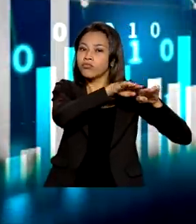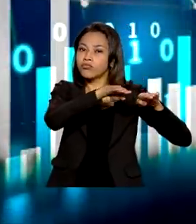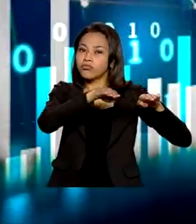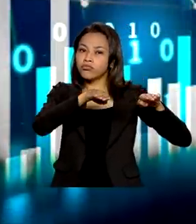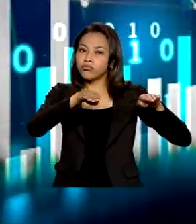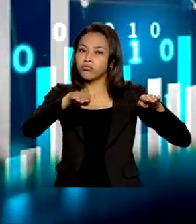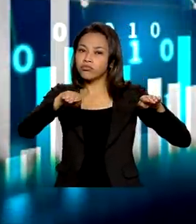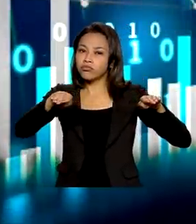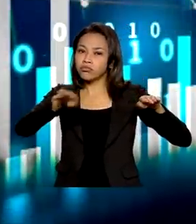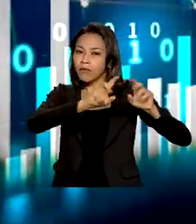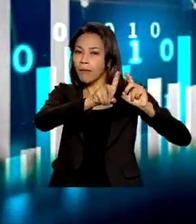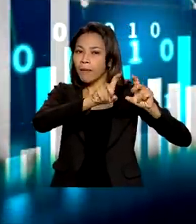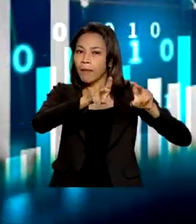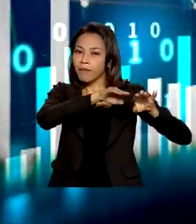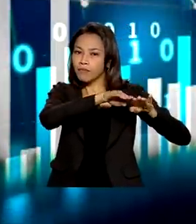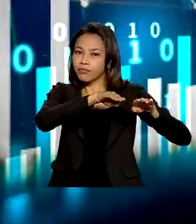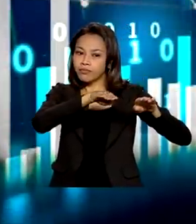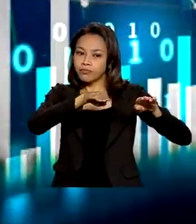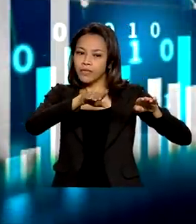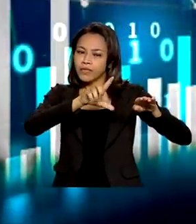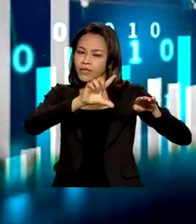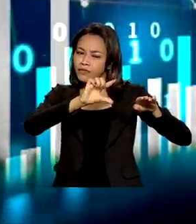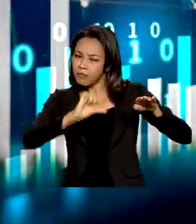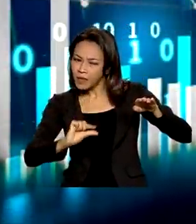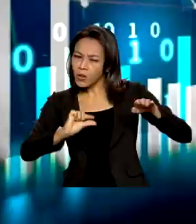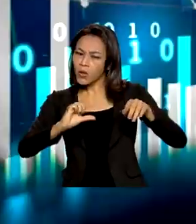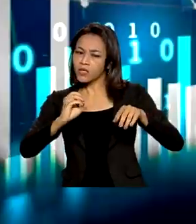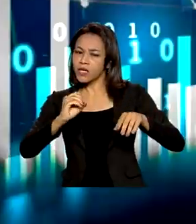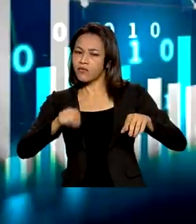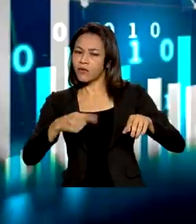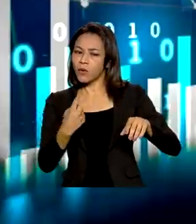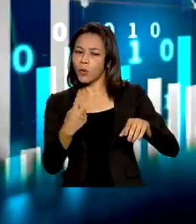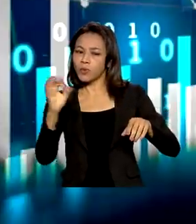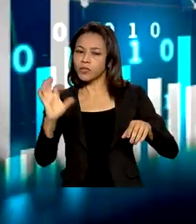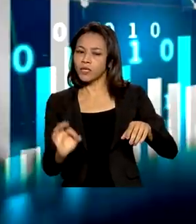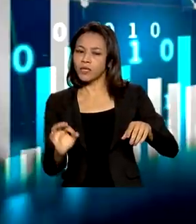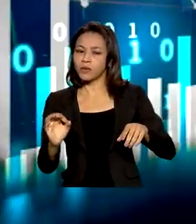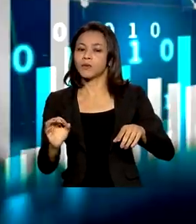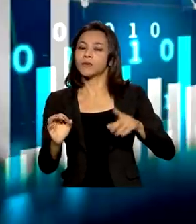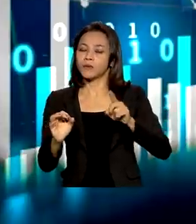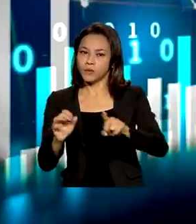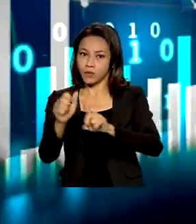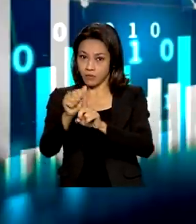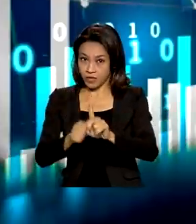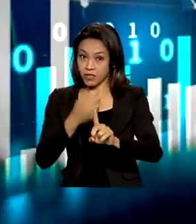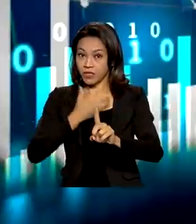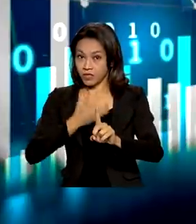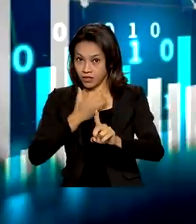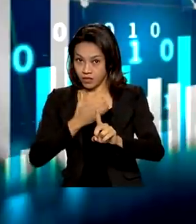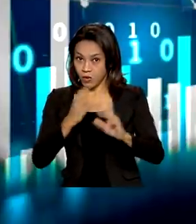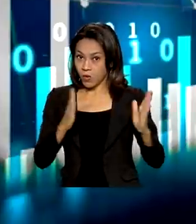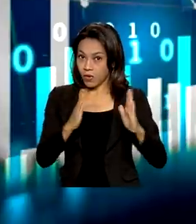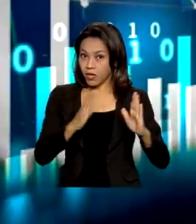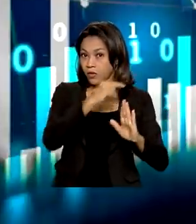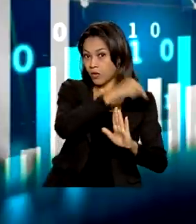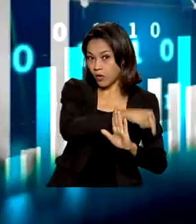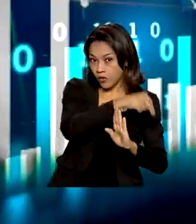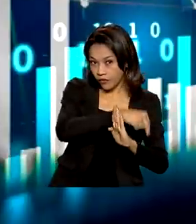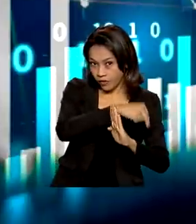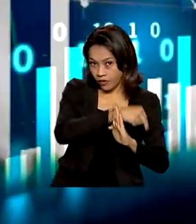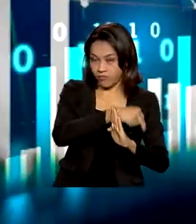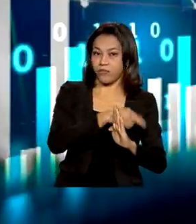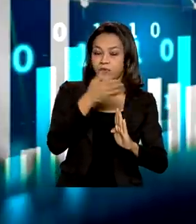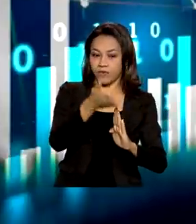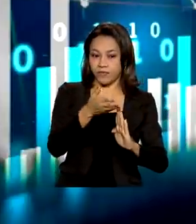discreto declínio de 0,1% em dezembro em relação ao mês anterior, novembro, na pesquisa do